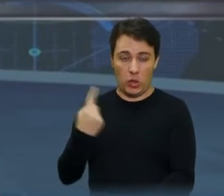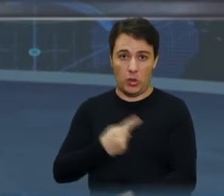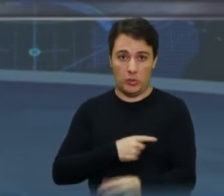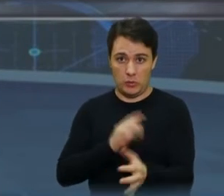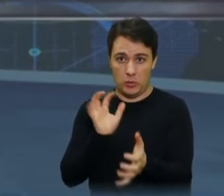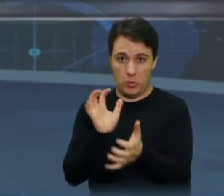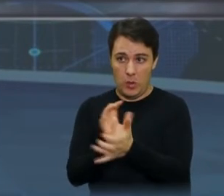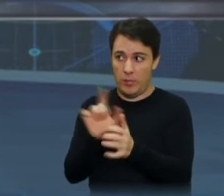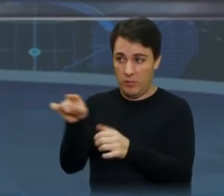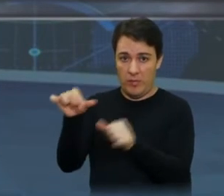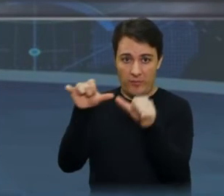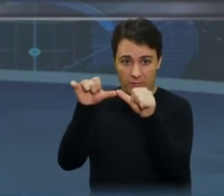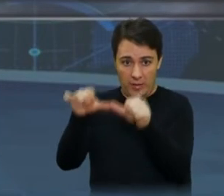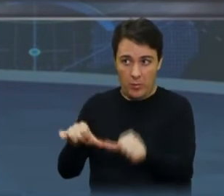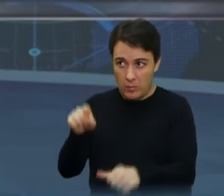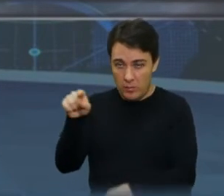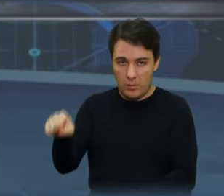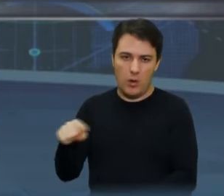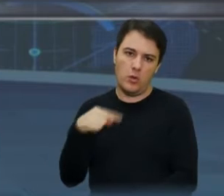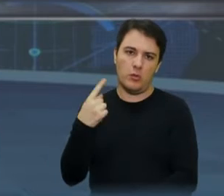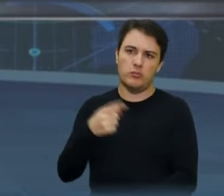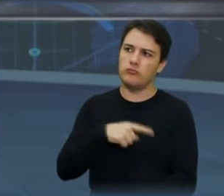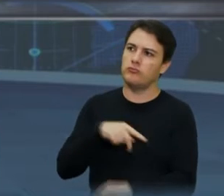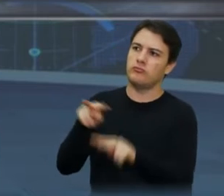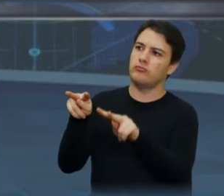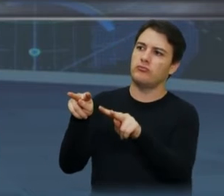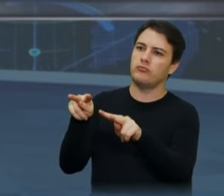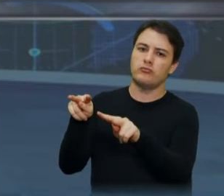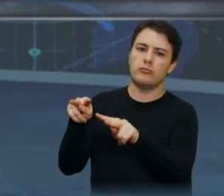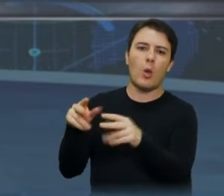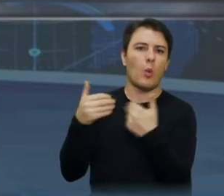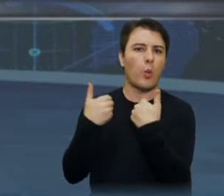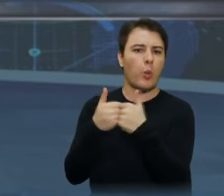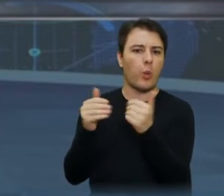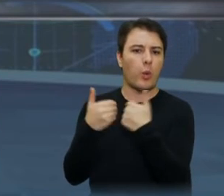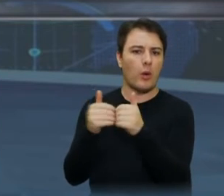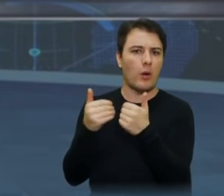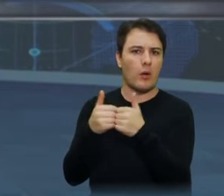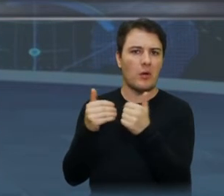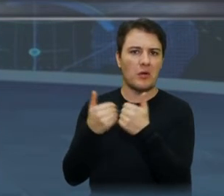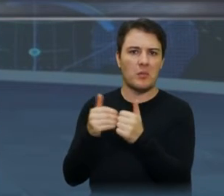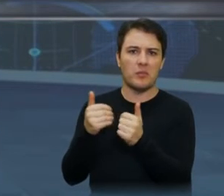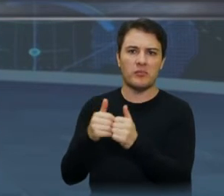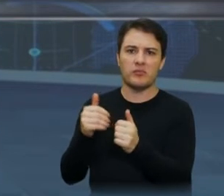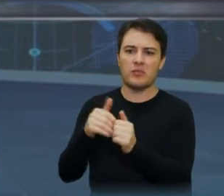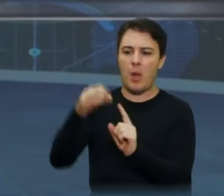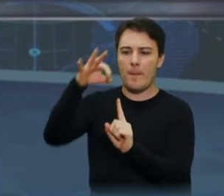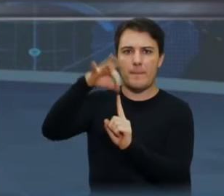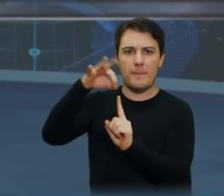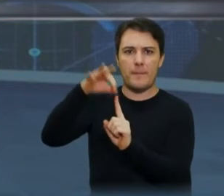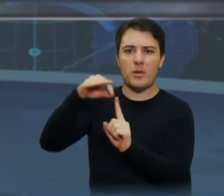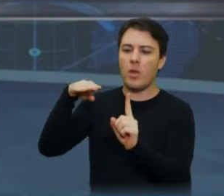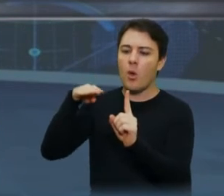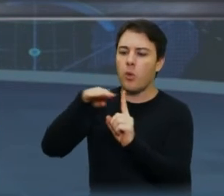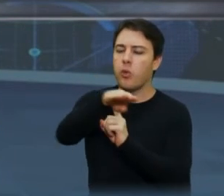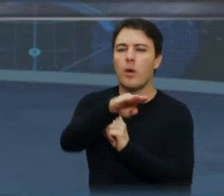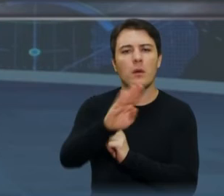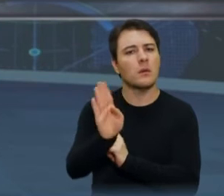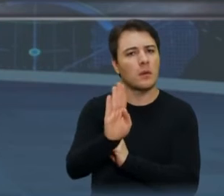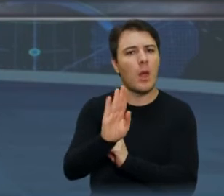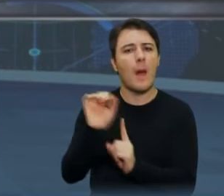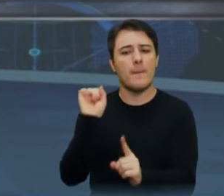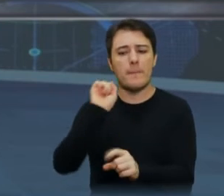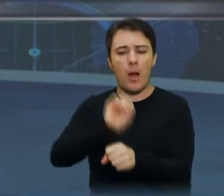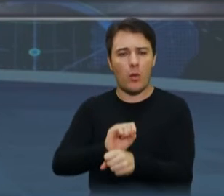permaneceu no local, não constatamos nenhum ônibus que tenha deixado passageiros para trás.